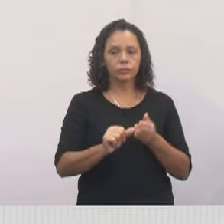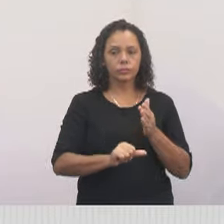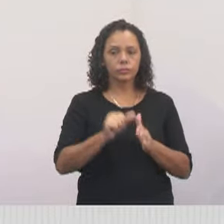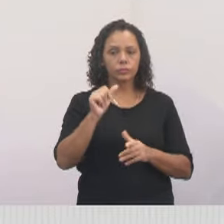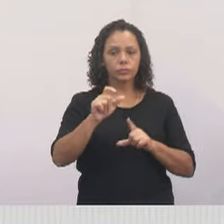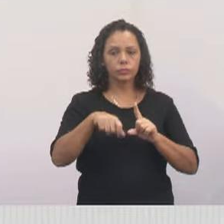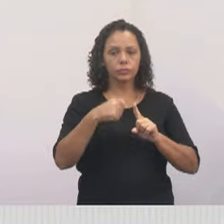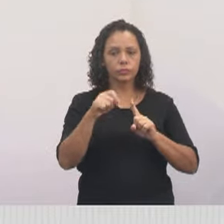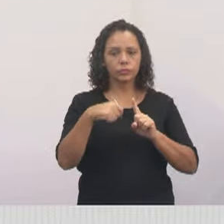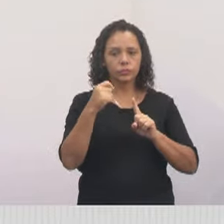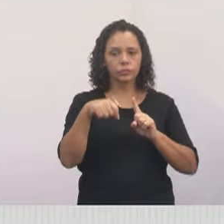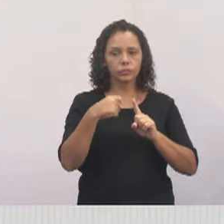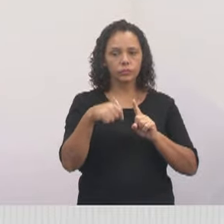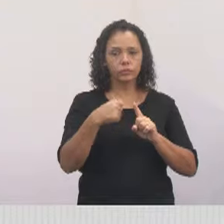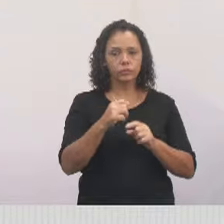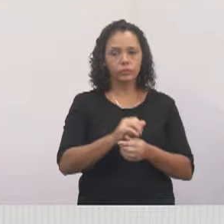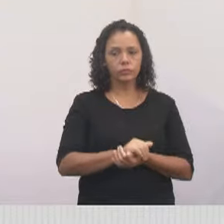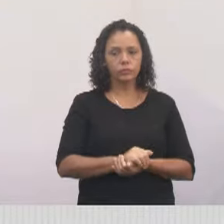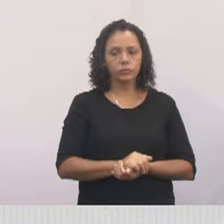vídeo.